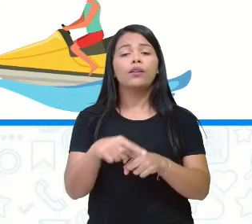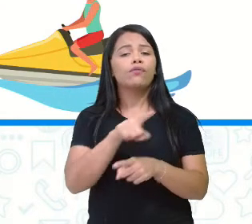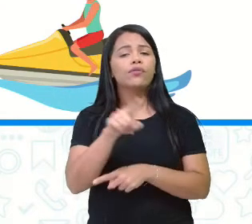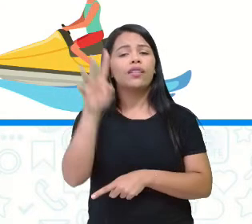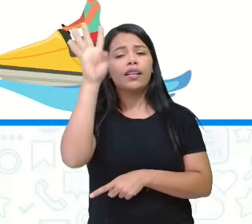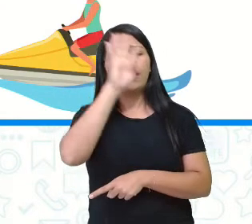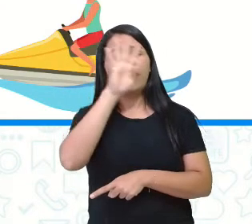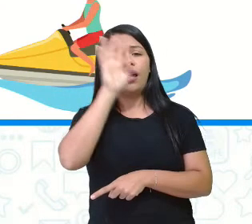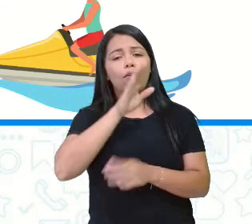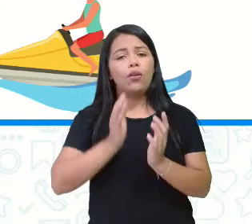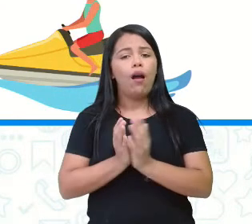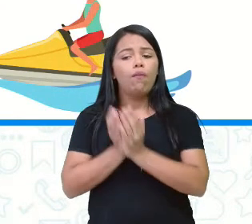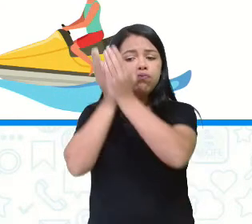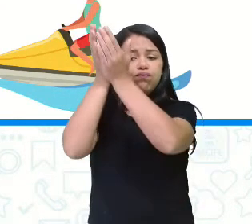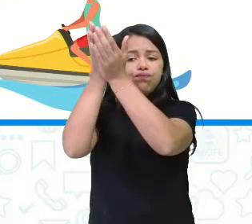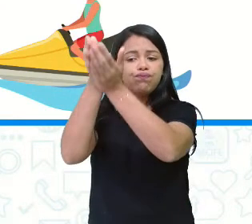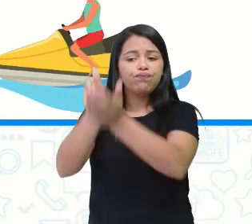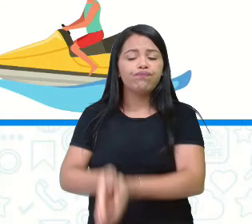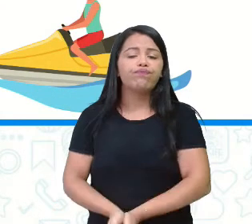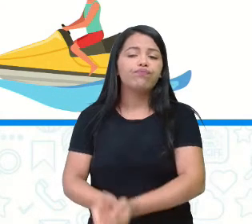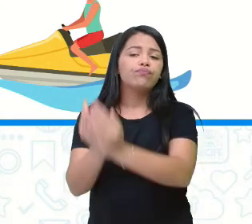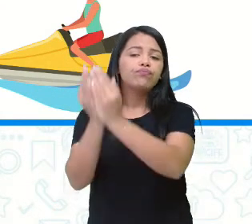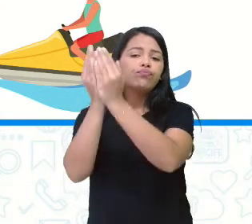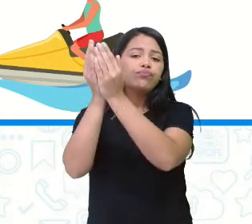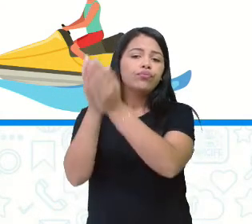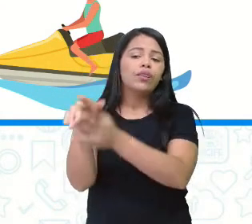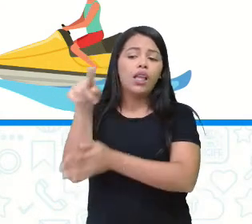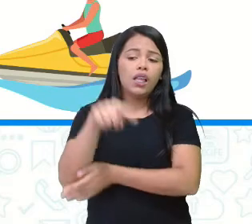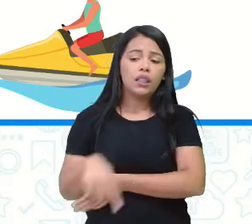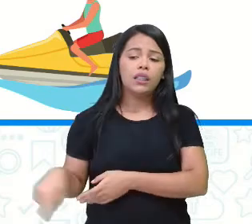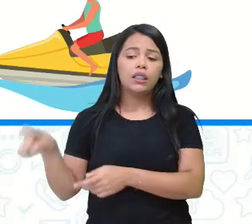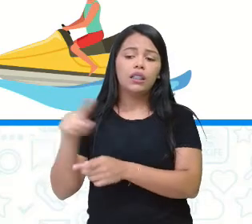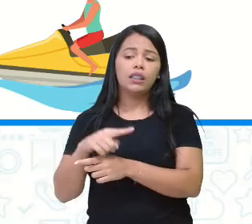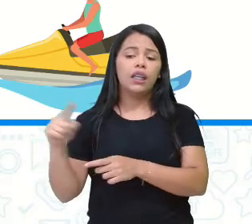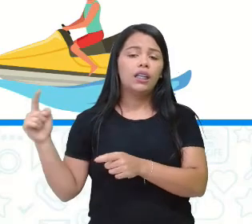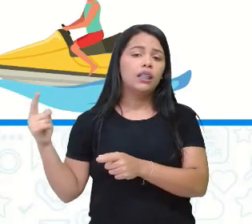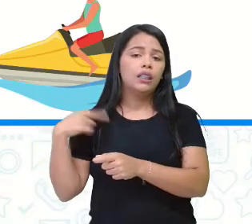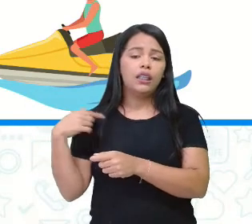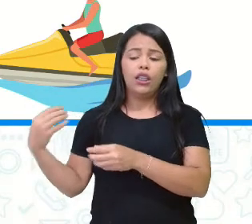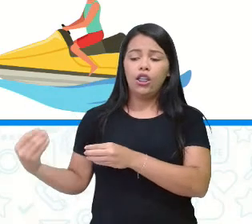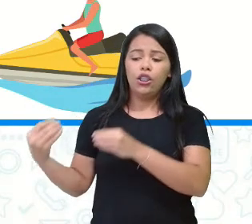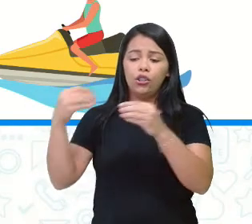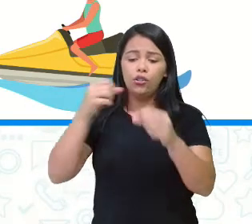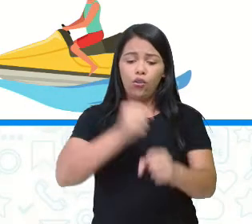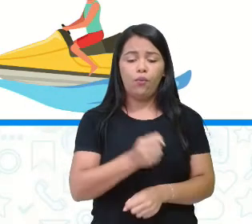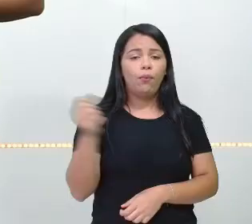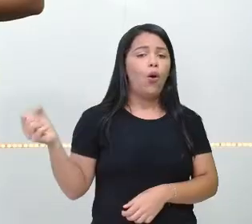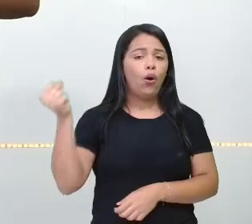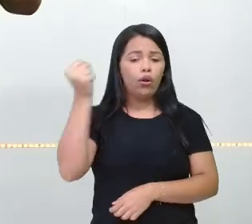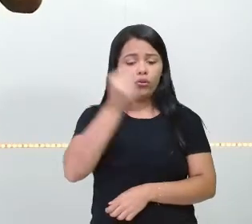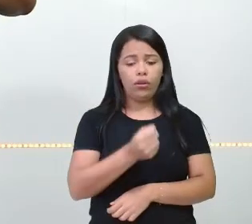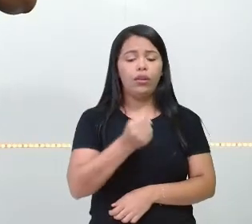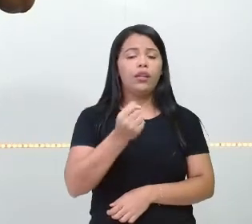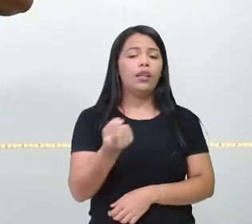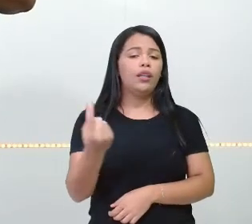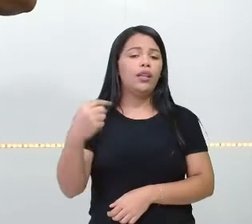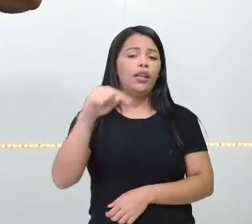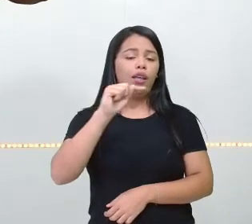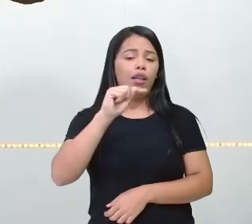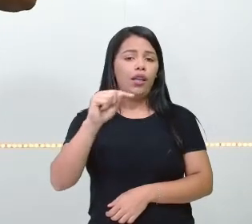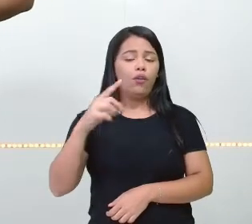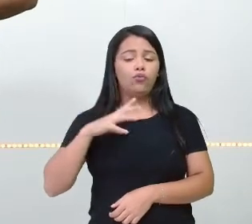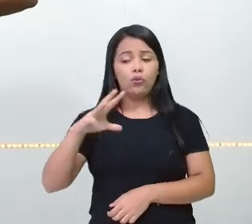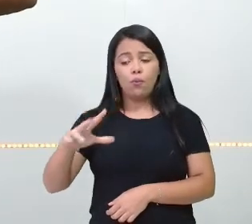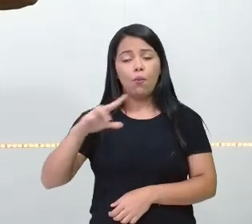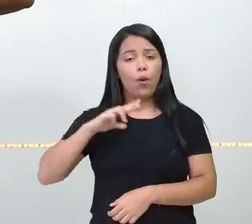das grandes navegações que, inclusive, foram eles que trouxeram os portugueses aqui para o nosso planeta, né? Através desse evento